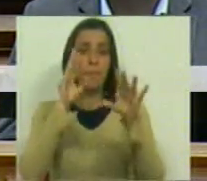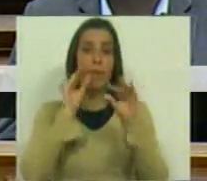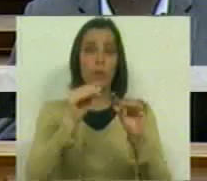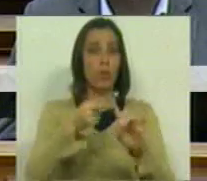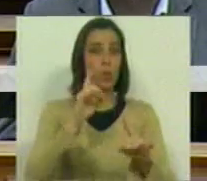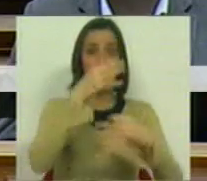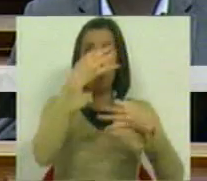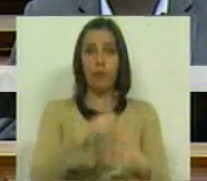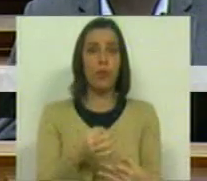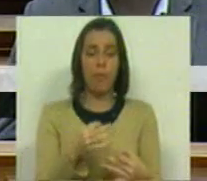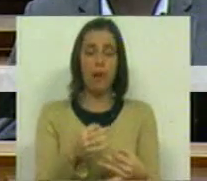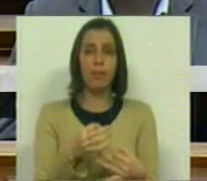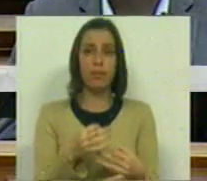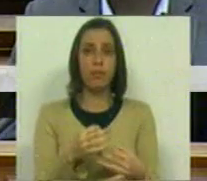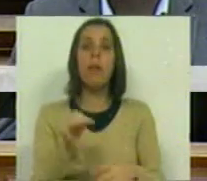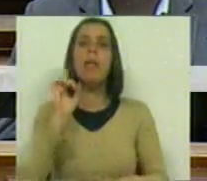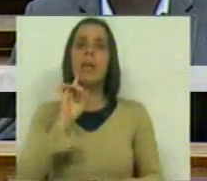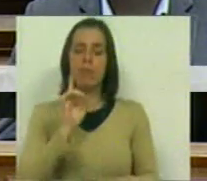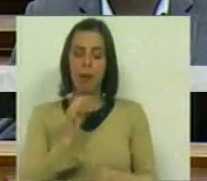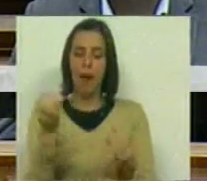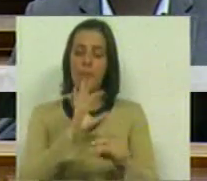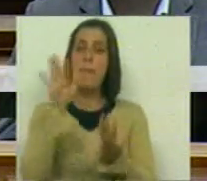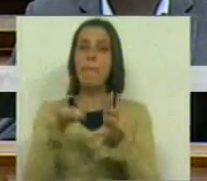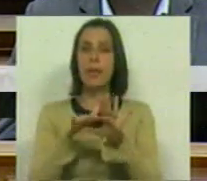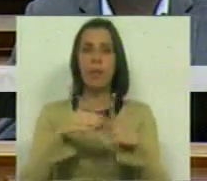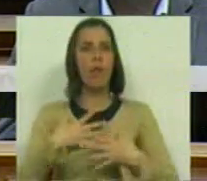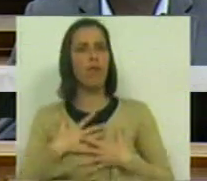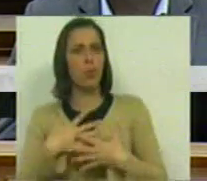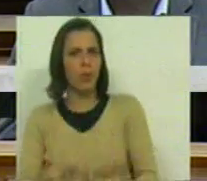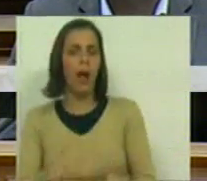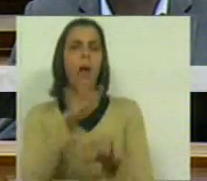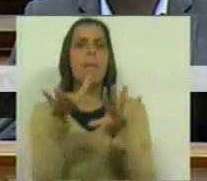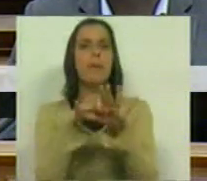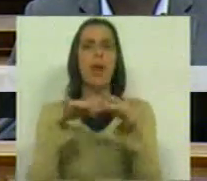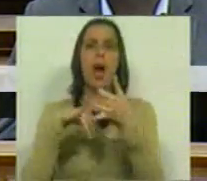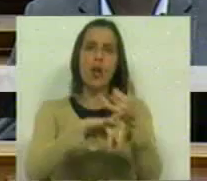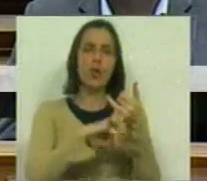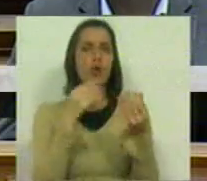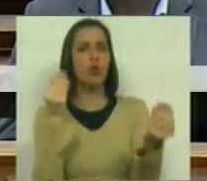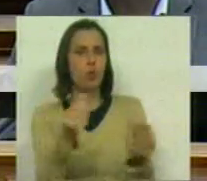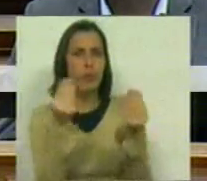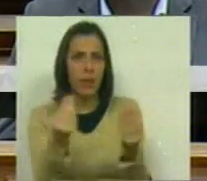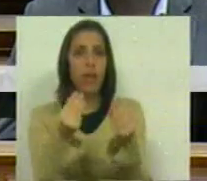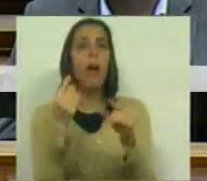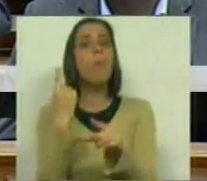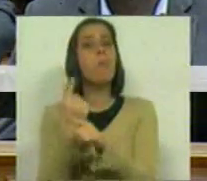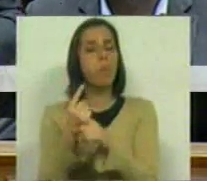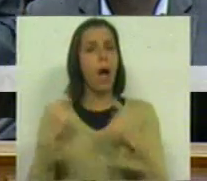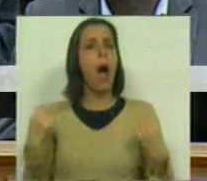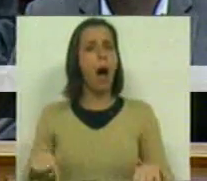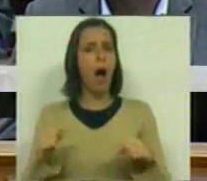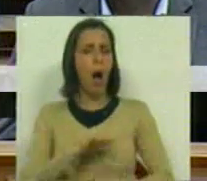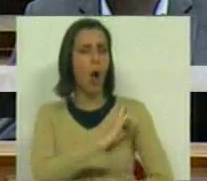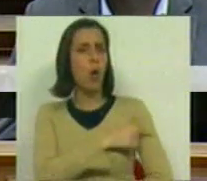educação não formal, sendo importante a participação em voluntariado, a participação no associativismo juvenil, também há